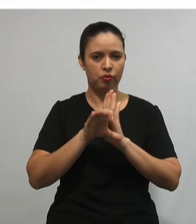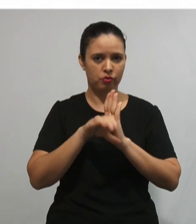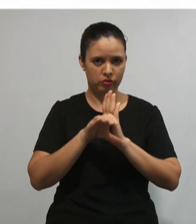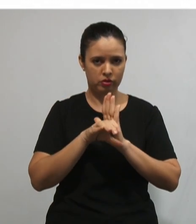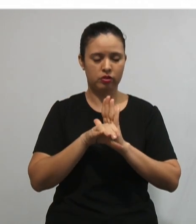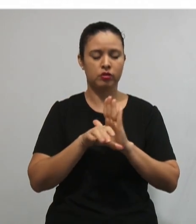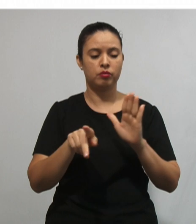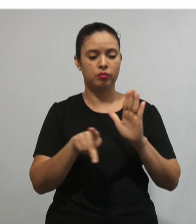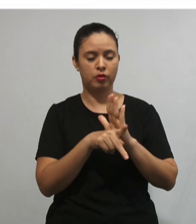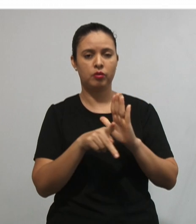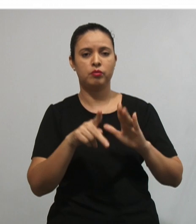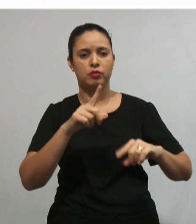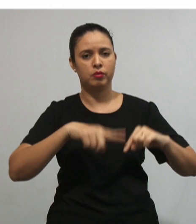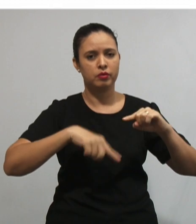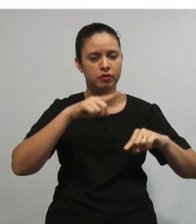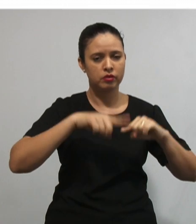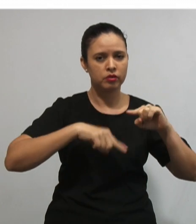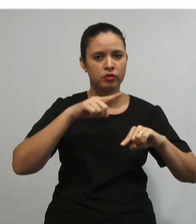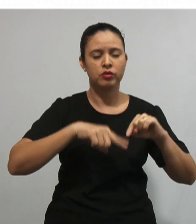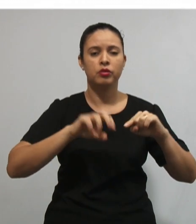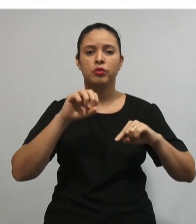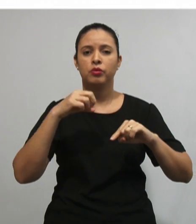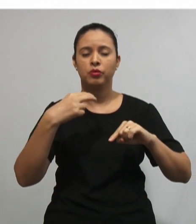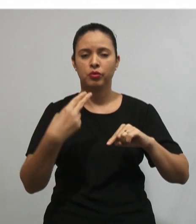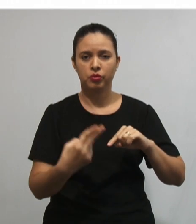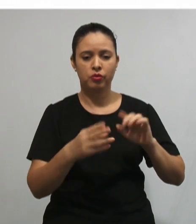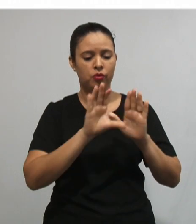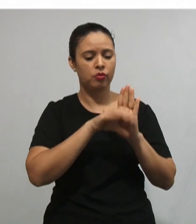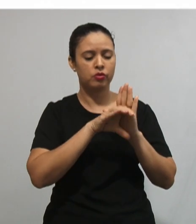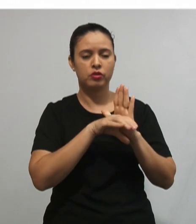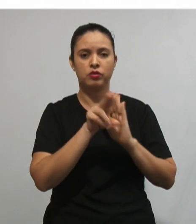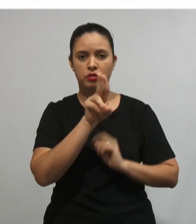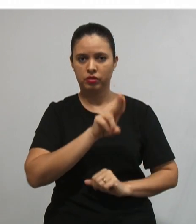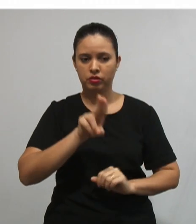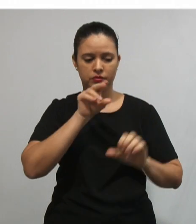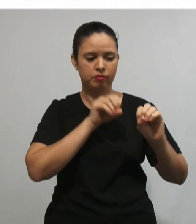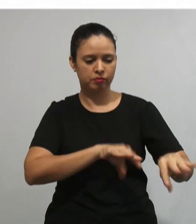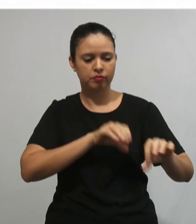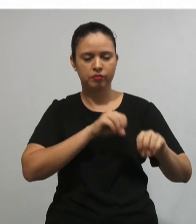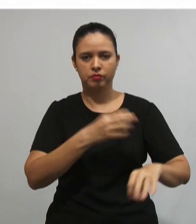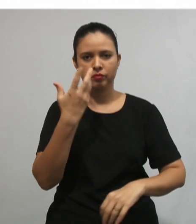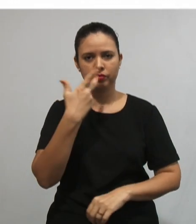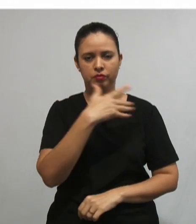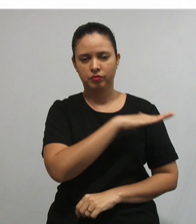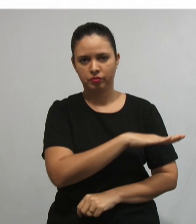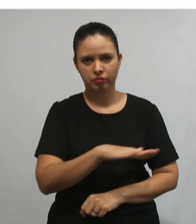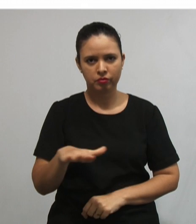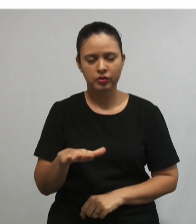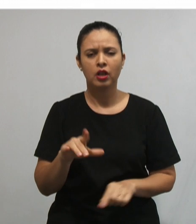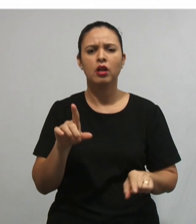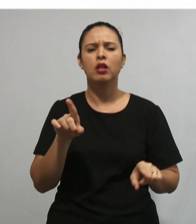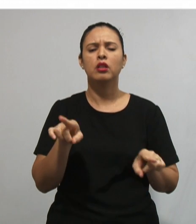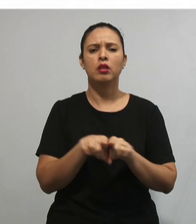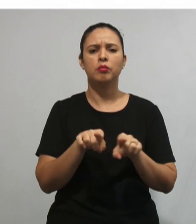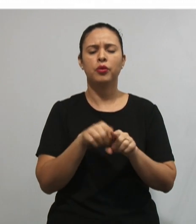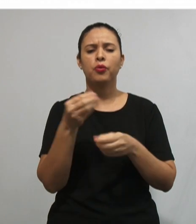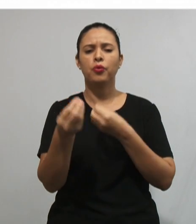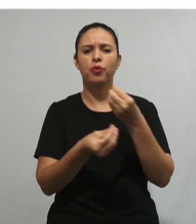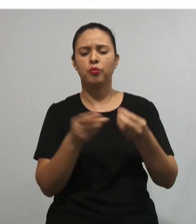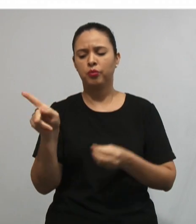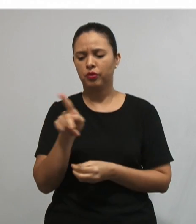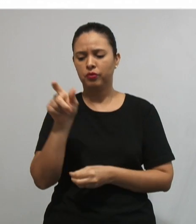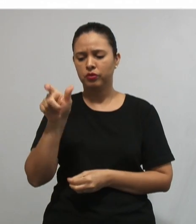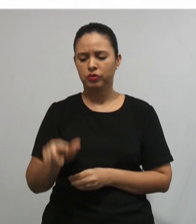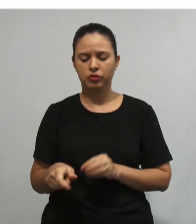da matéria, que significa determinar os conceitos que serão utilizados, bem como a forma de apresentação, ou seja,